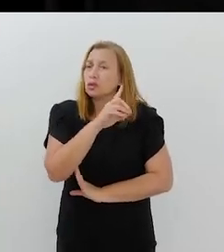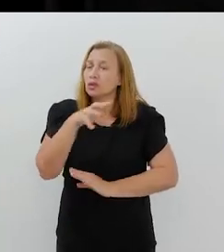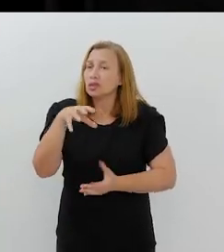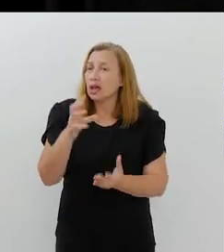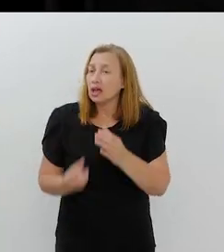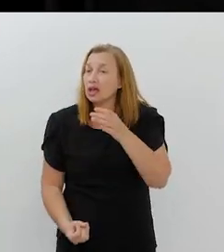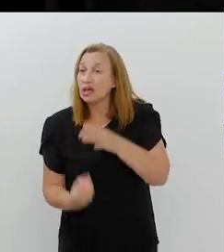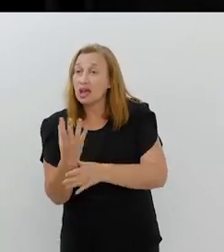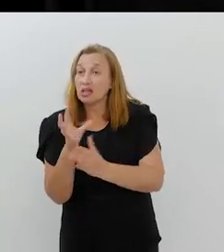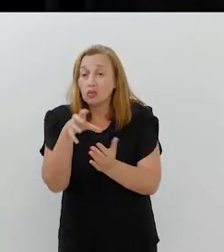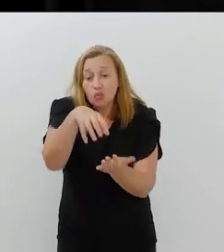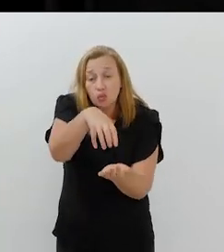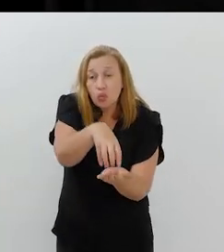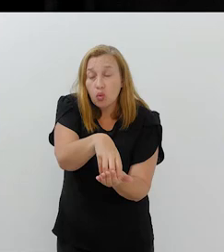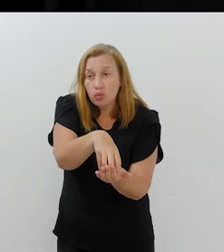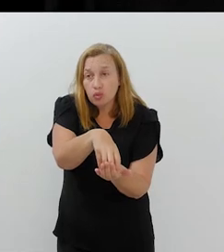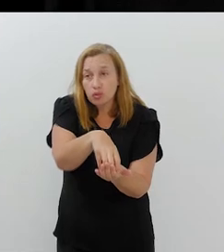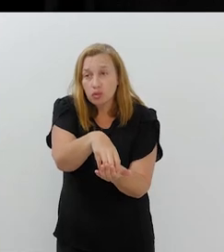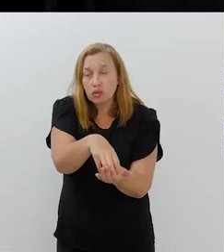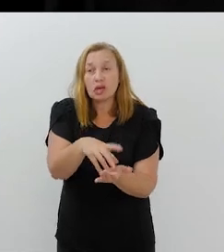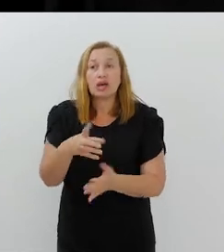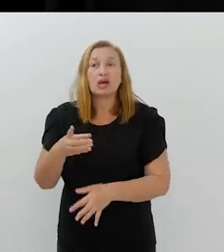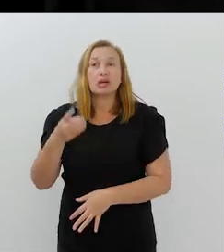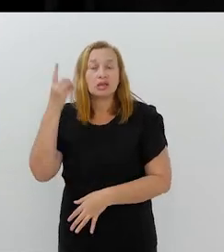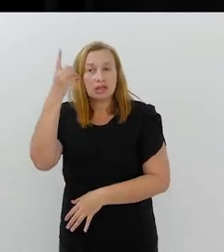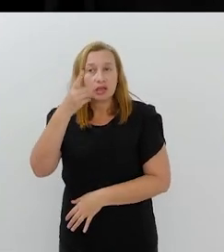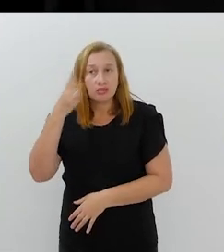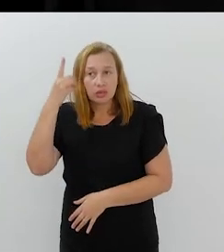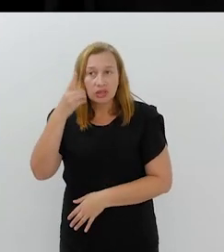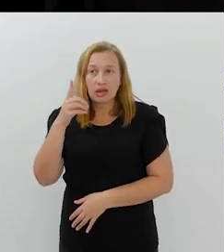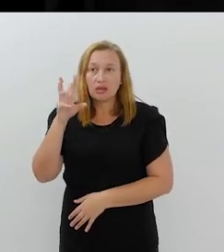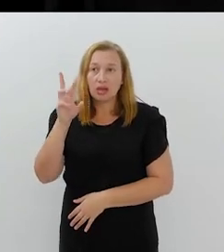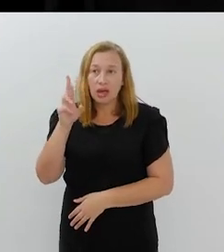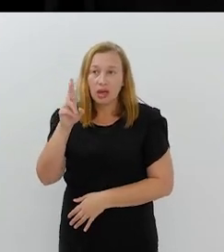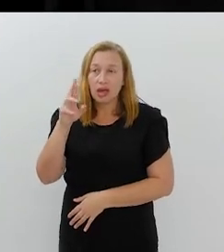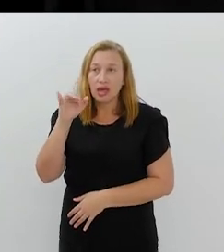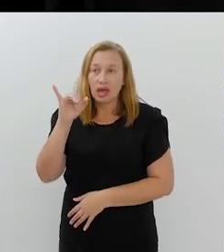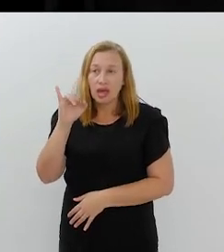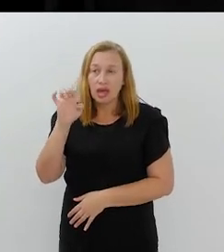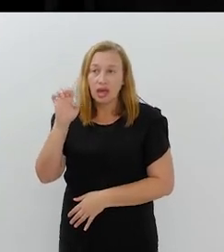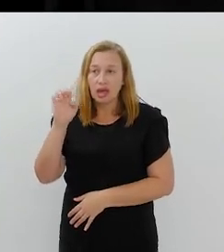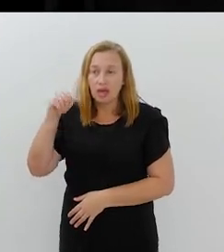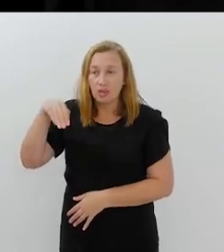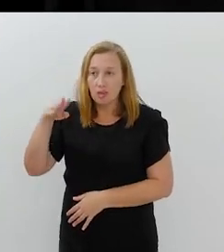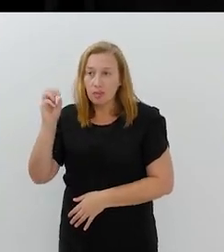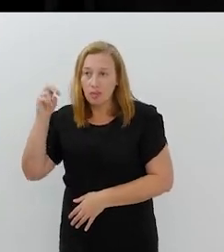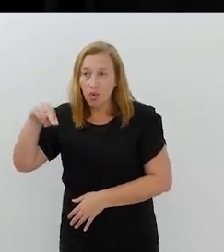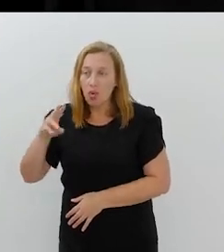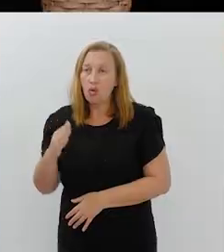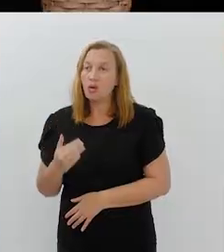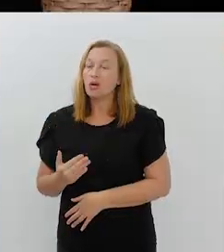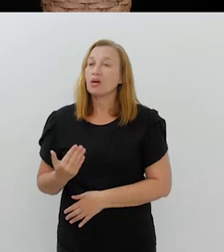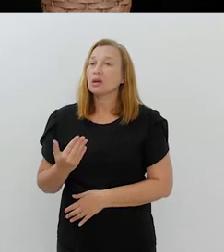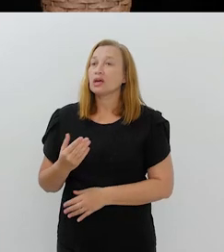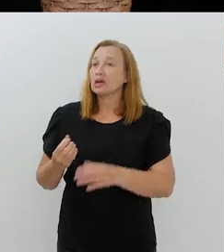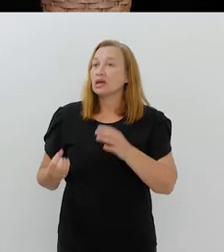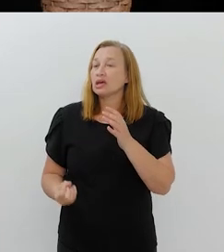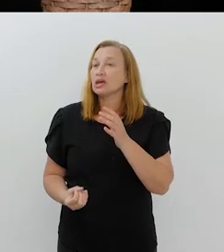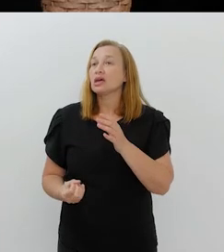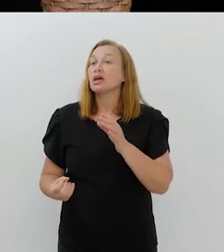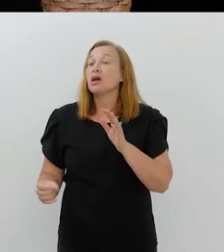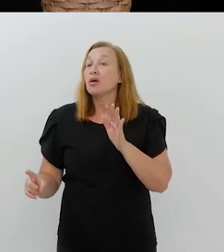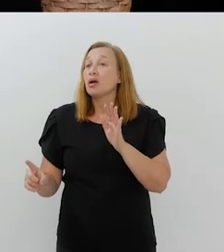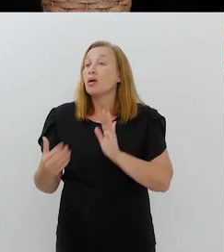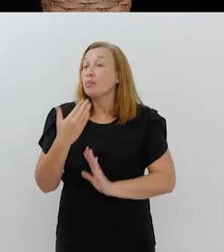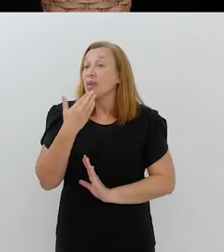desse comitê que o deputado Raimundo teve que entrar com uma lei, pedido de uma